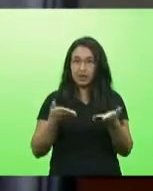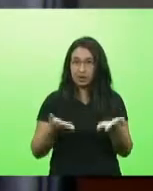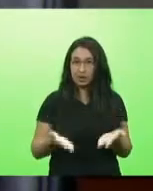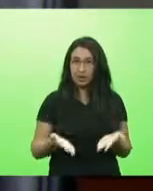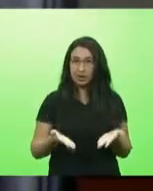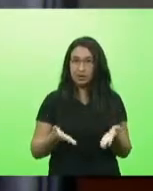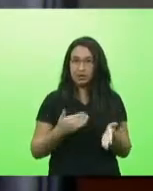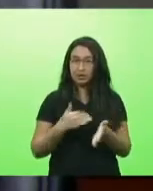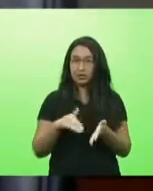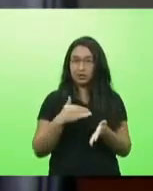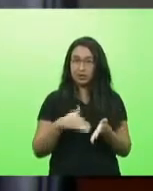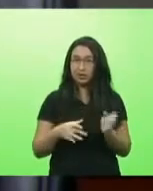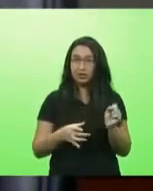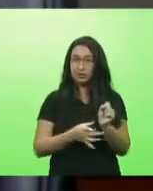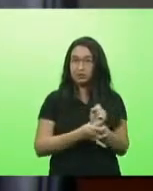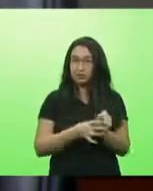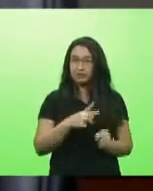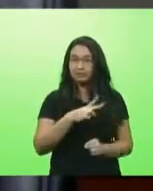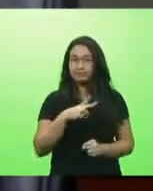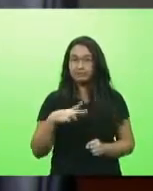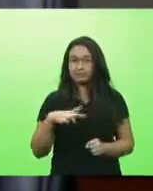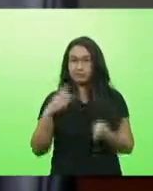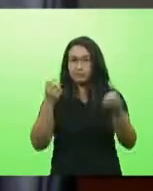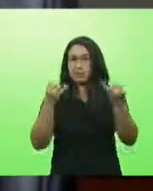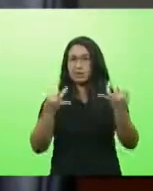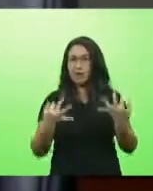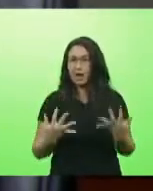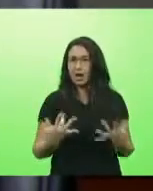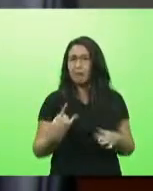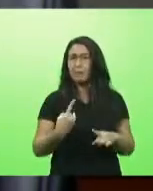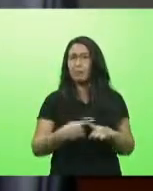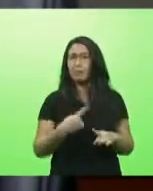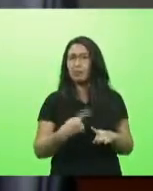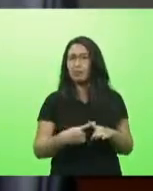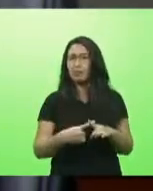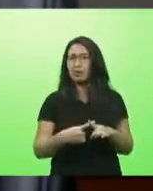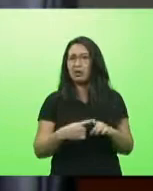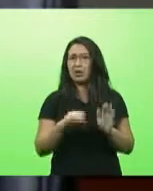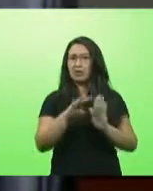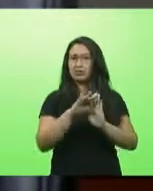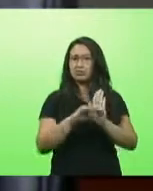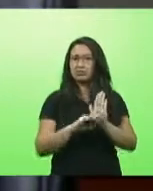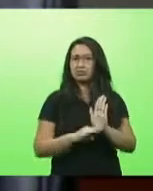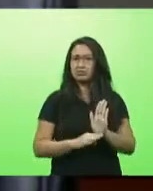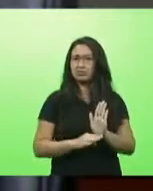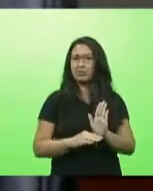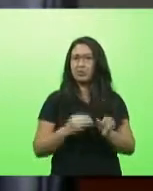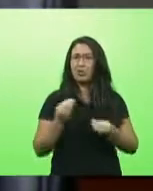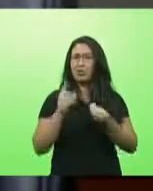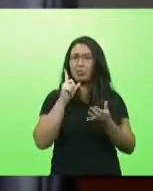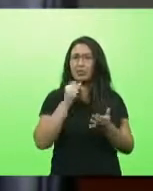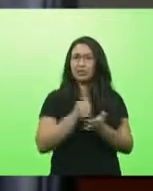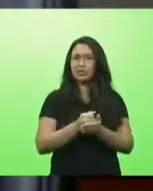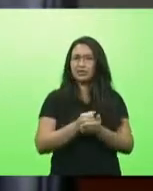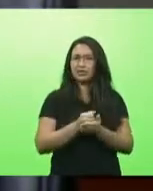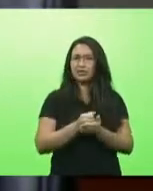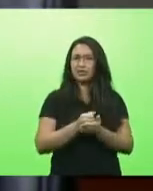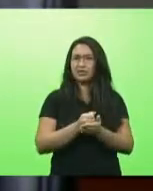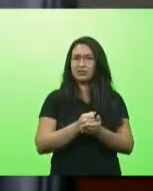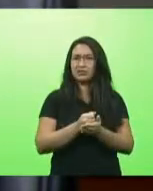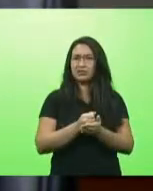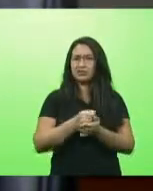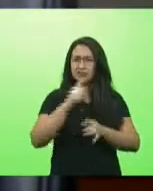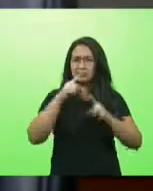secretário de segurança pública para explicar o modelo que foi feito para esse tipo de distribuição desses